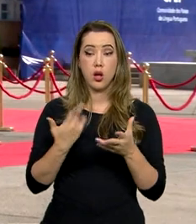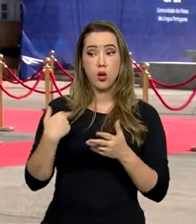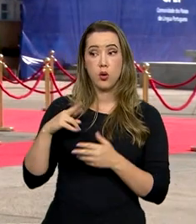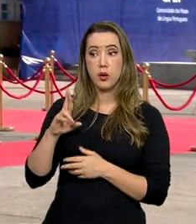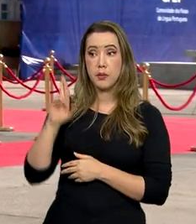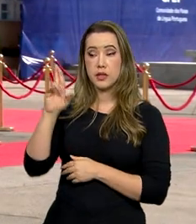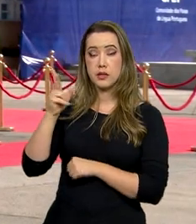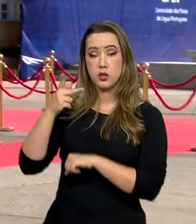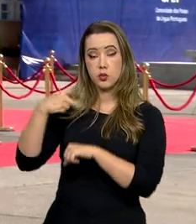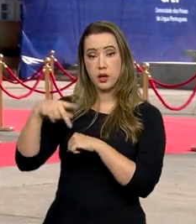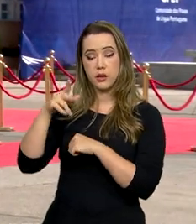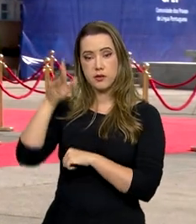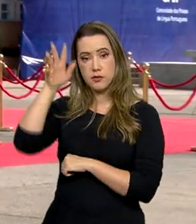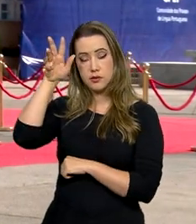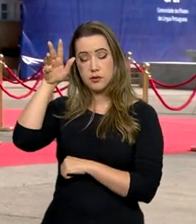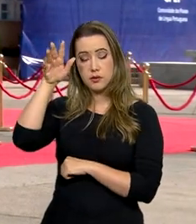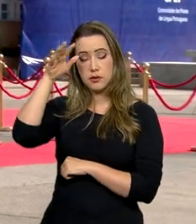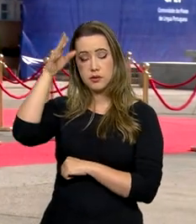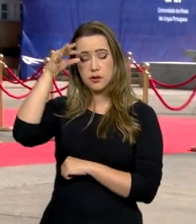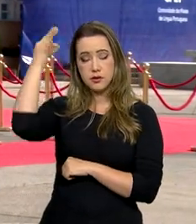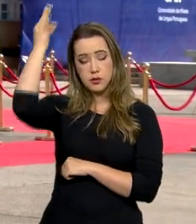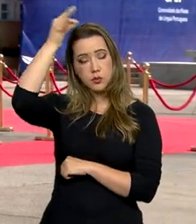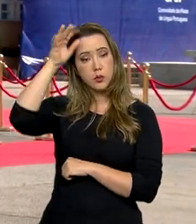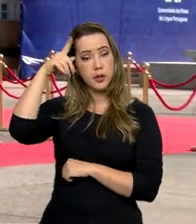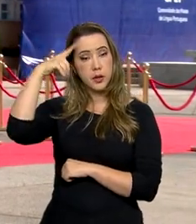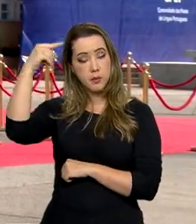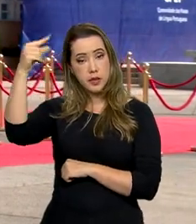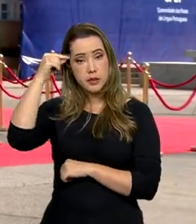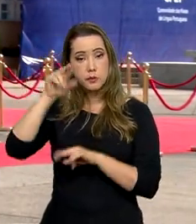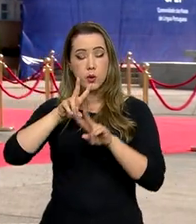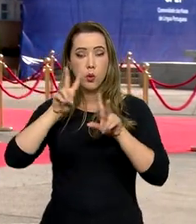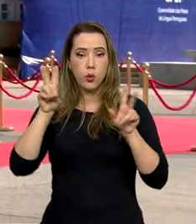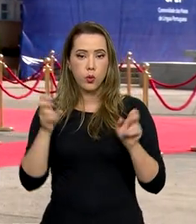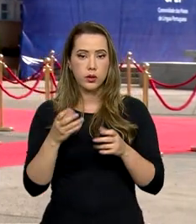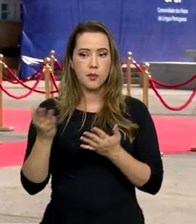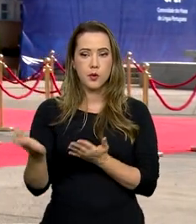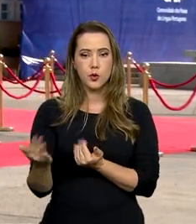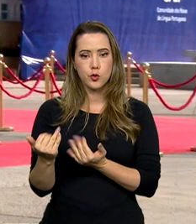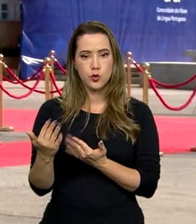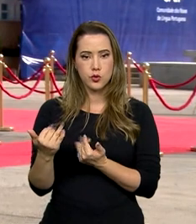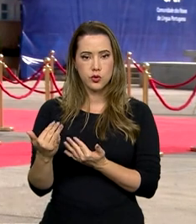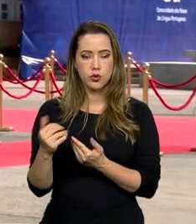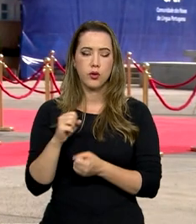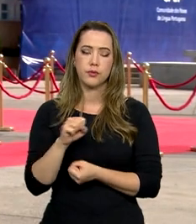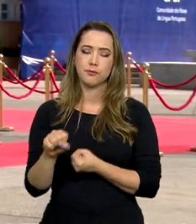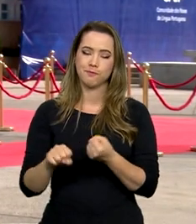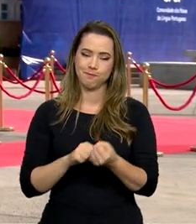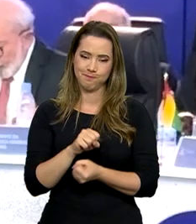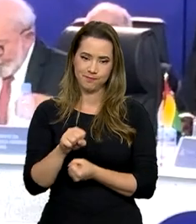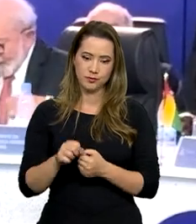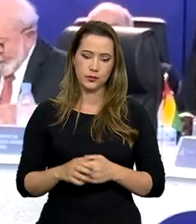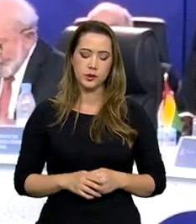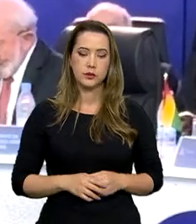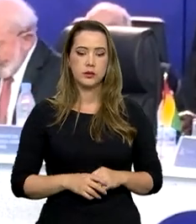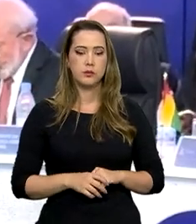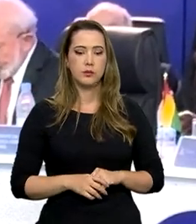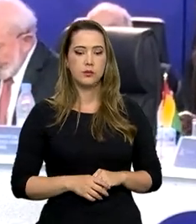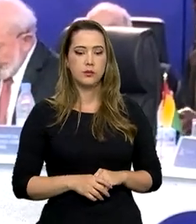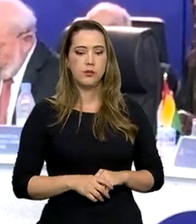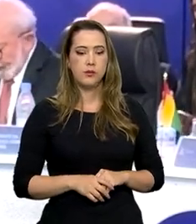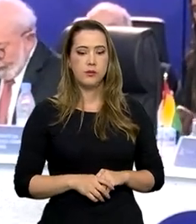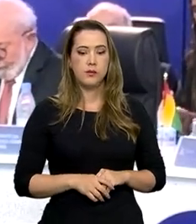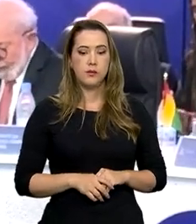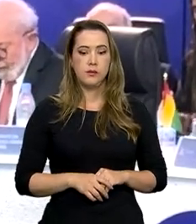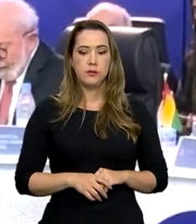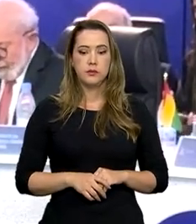que assume a comunidade até 2025 com o tema Juventude e Sustentabilidade. O enfrentamento à